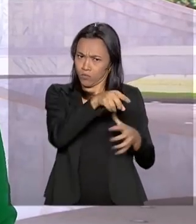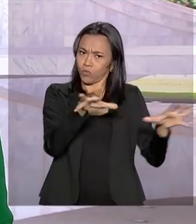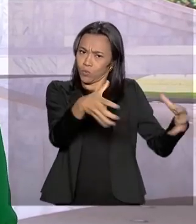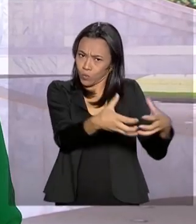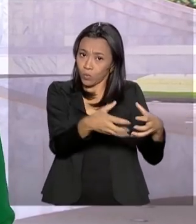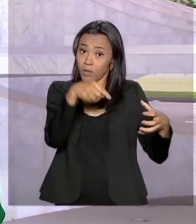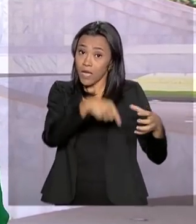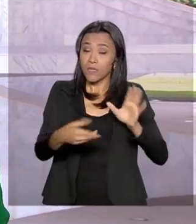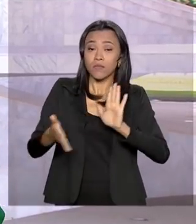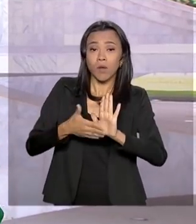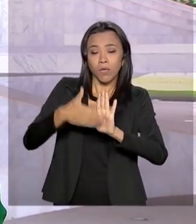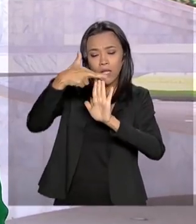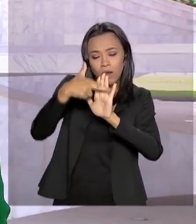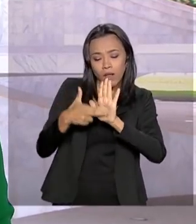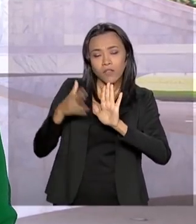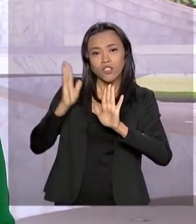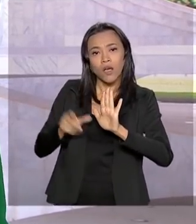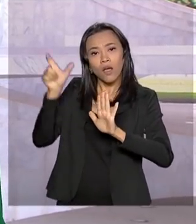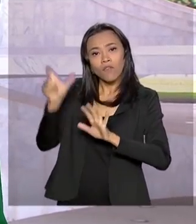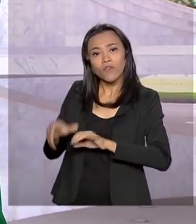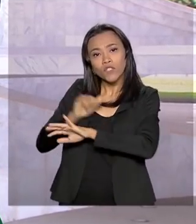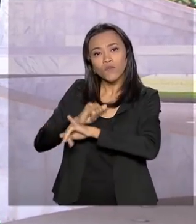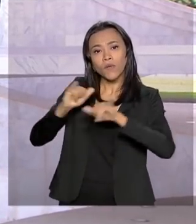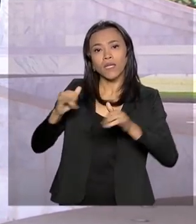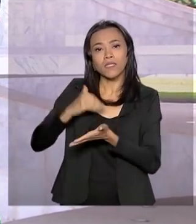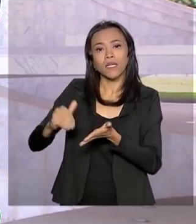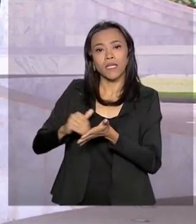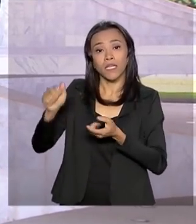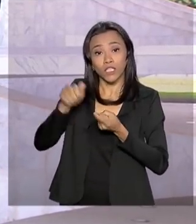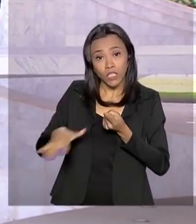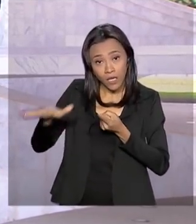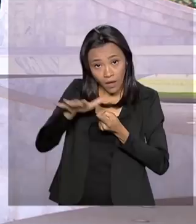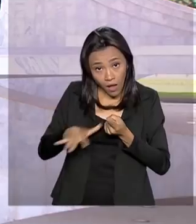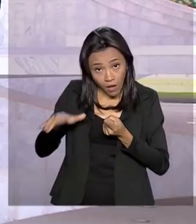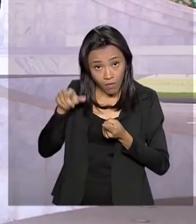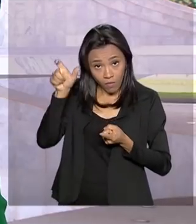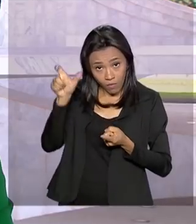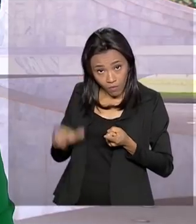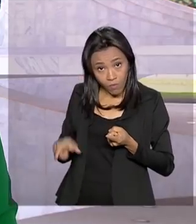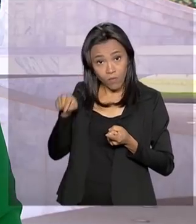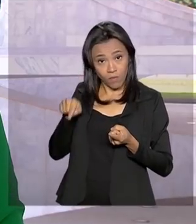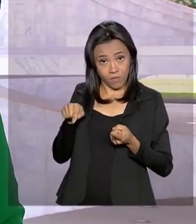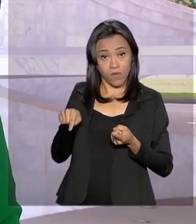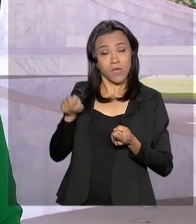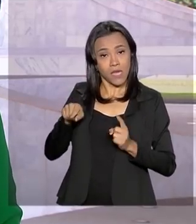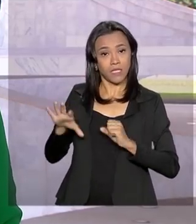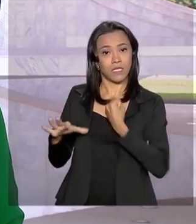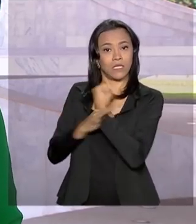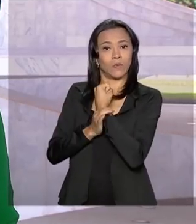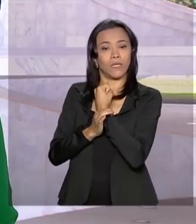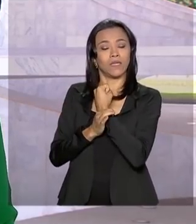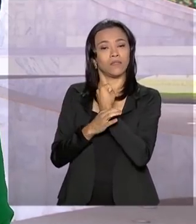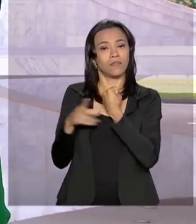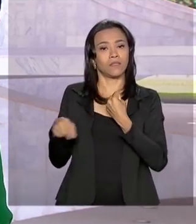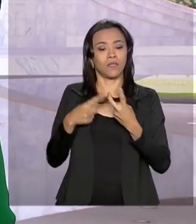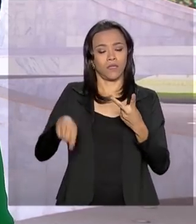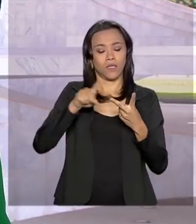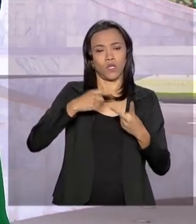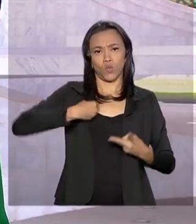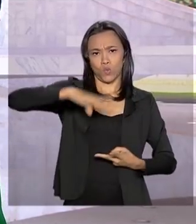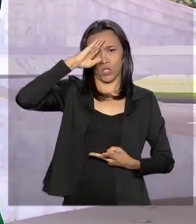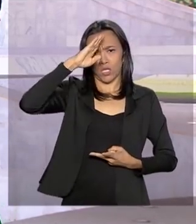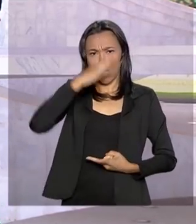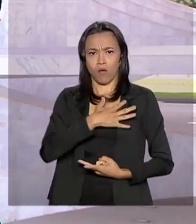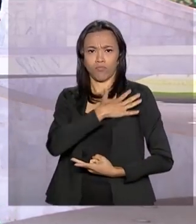foram divulgadas pelos ministros da Secretaria-Geral, Floriano Peixoto, do Gabinete de Segurança Institucional, General Augusto